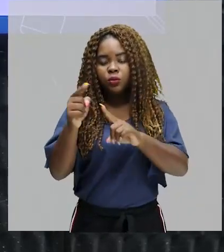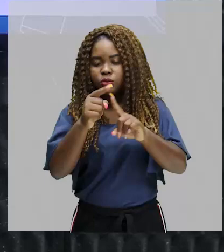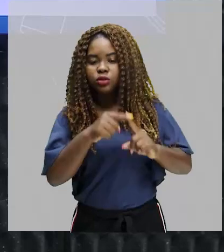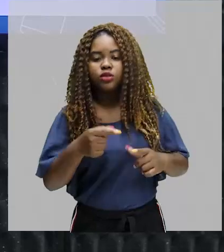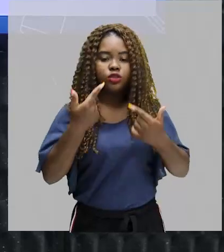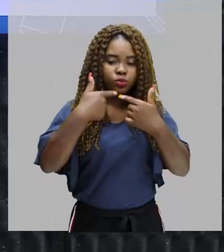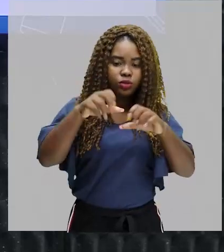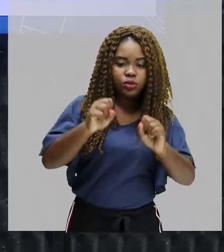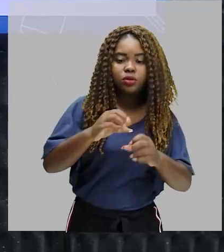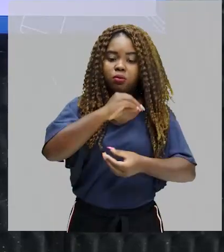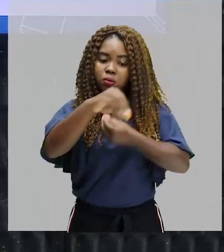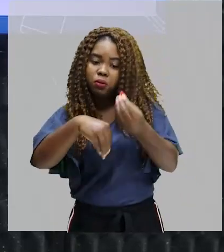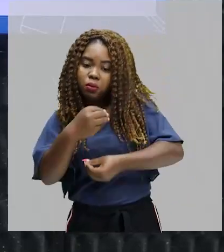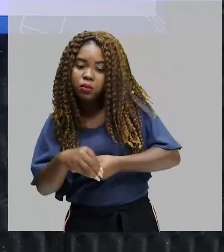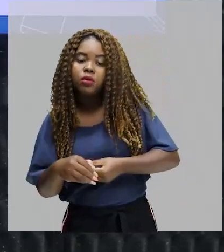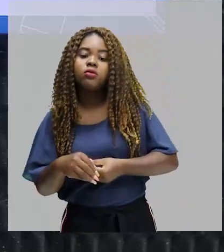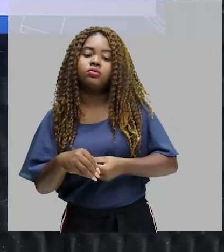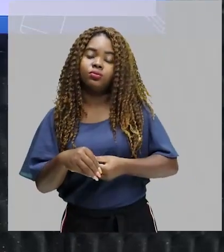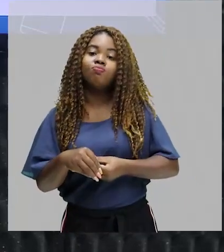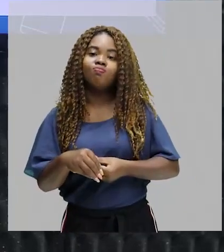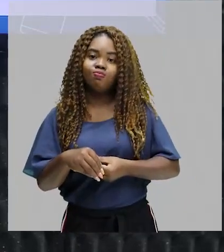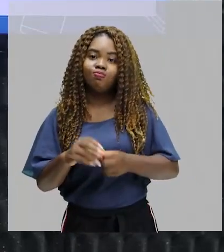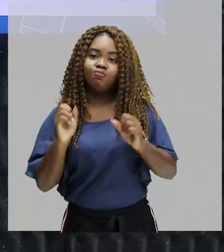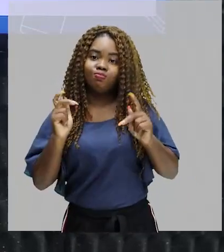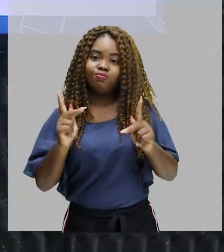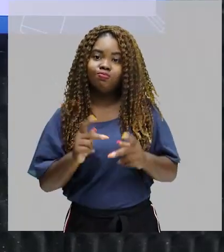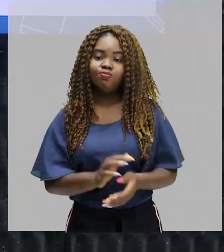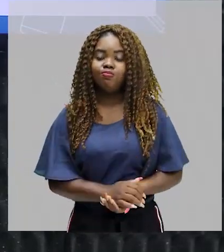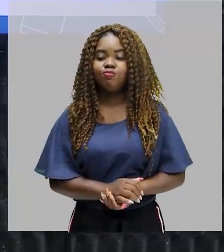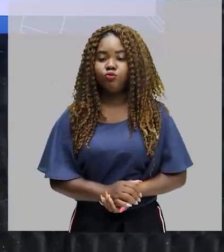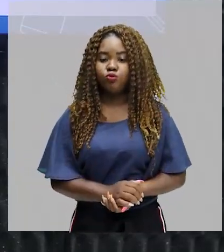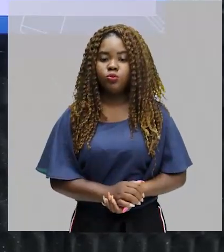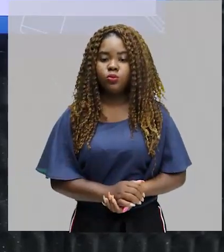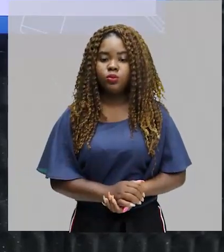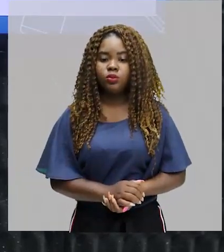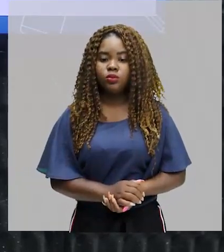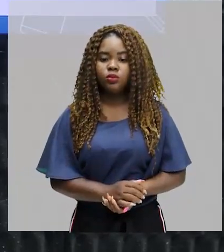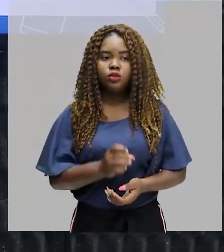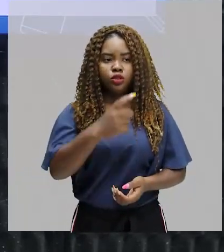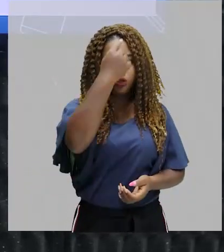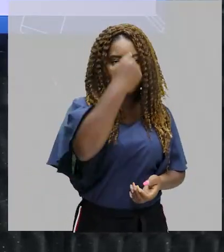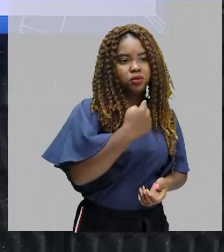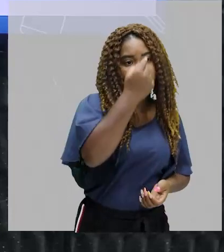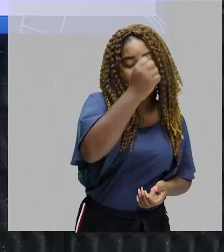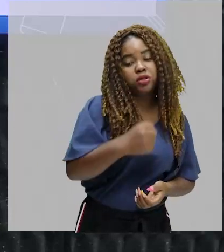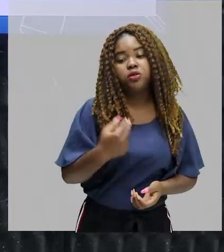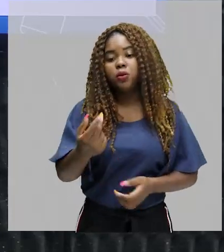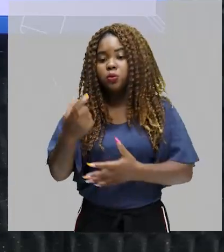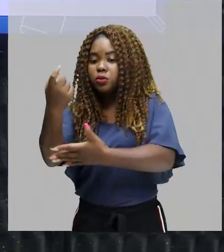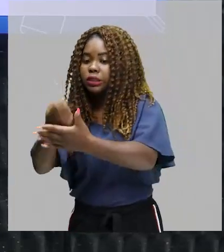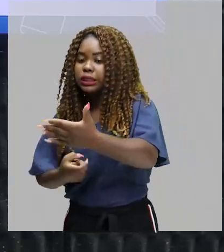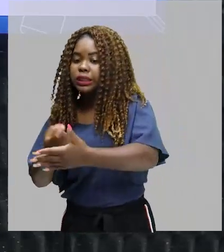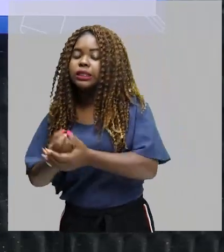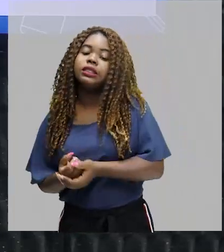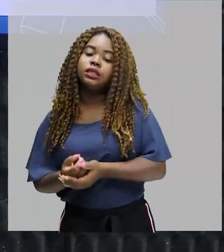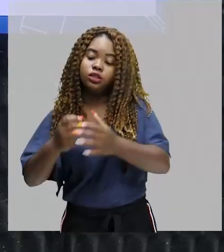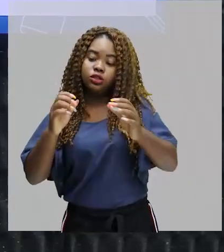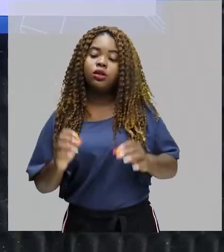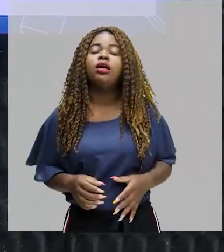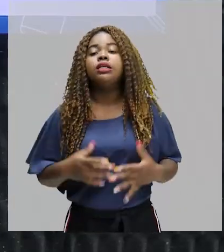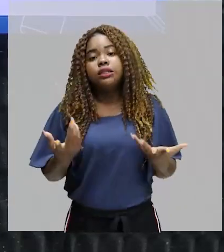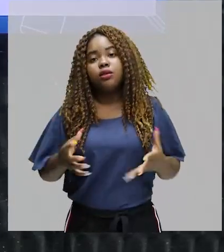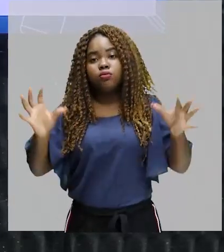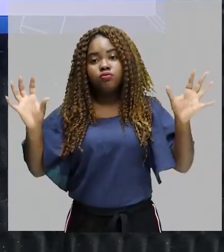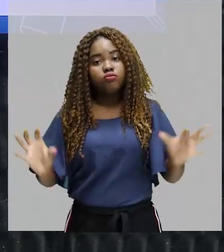as duas. Tanto a linguagem verbal, quanto a linguagem não verbal. Uma acaba complementando a outra. A linguagem